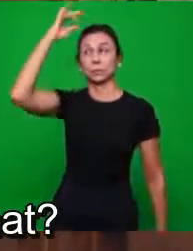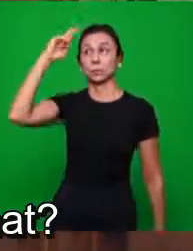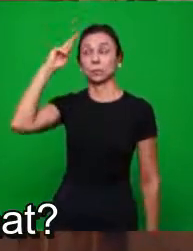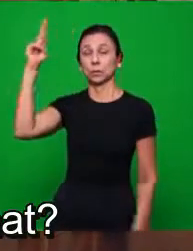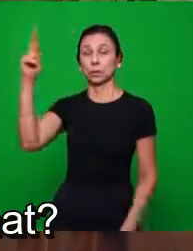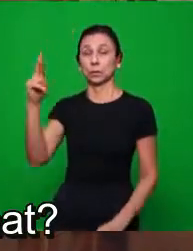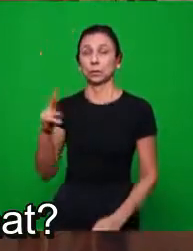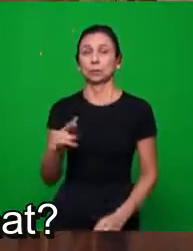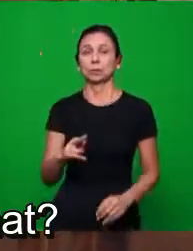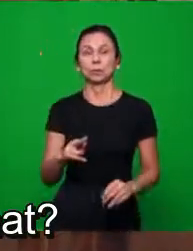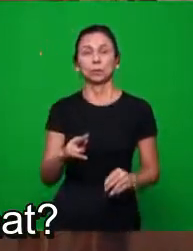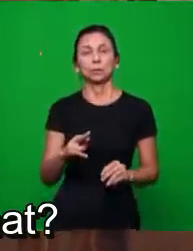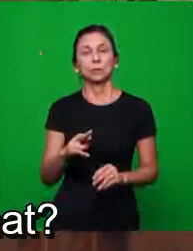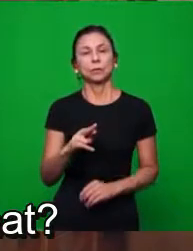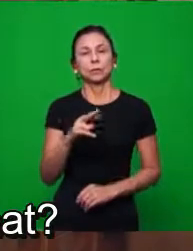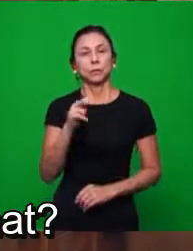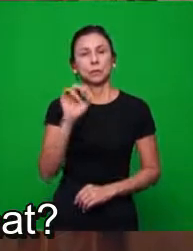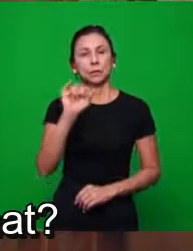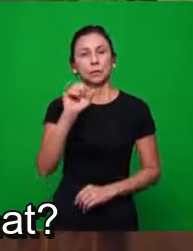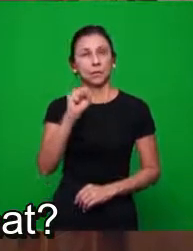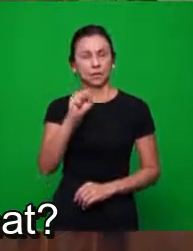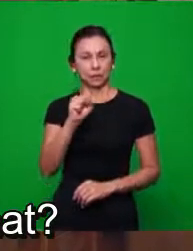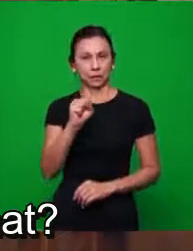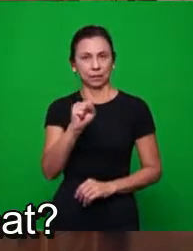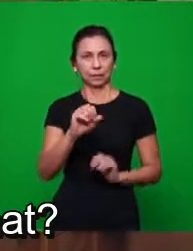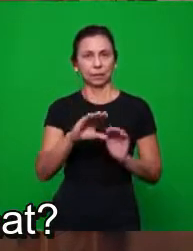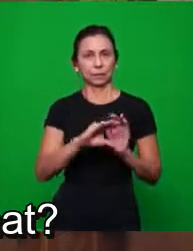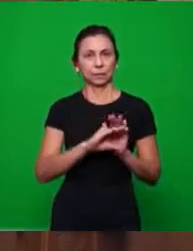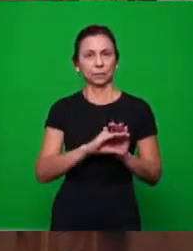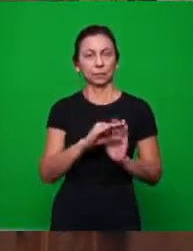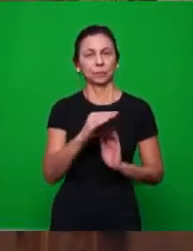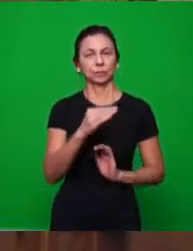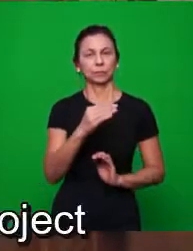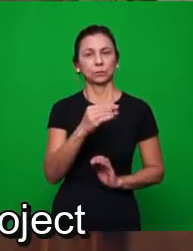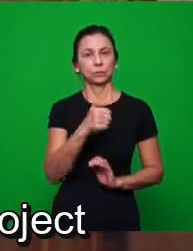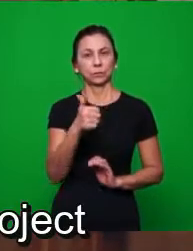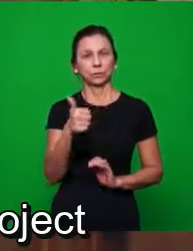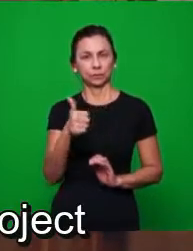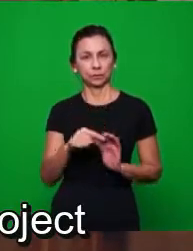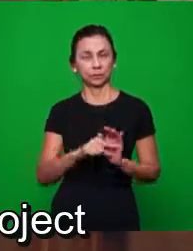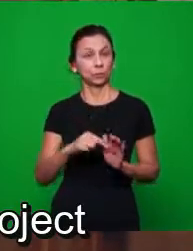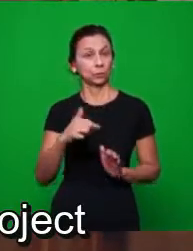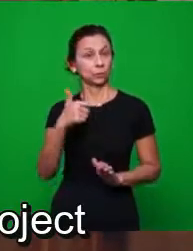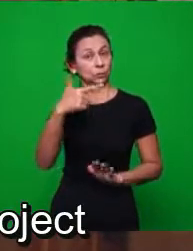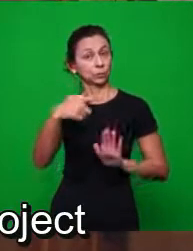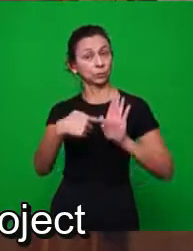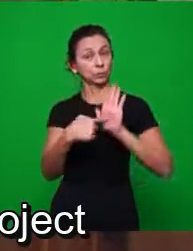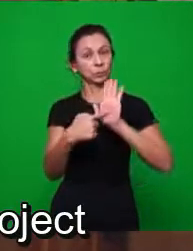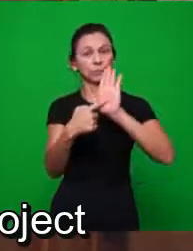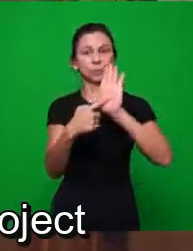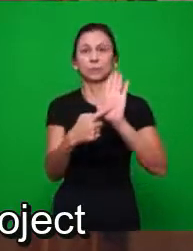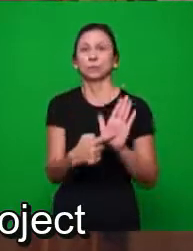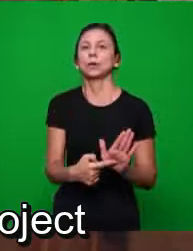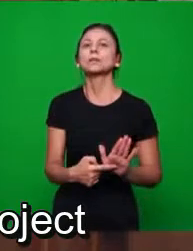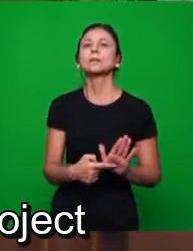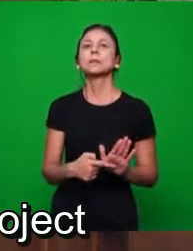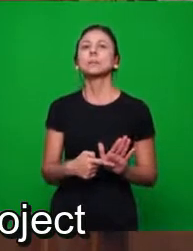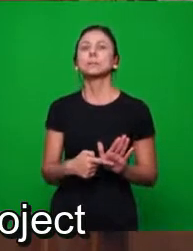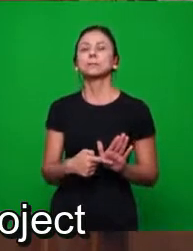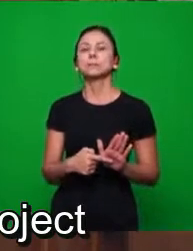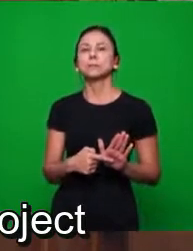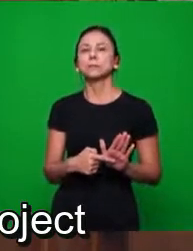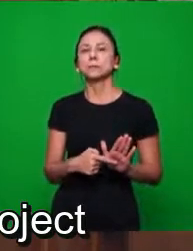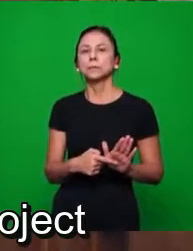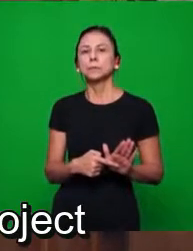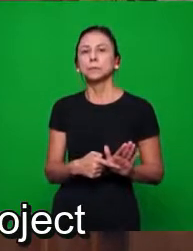Isaías 11, 2. Então, é uma operação. Para quê? Para definir o projeto da Igreja.